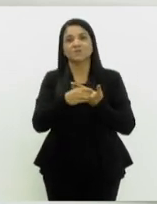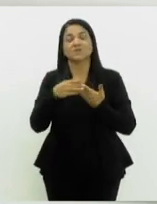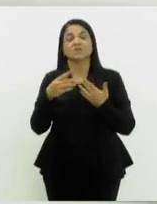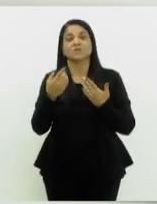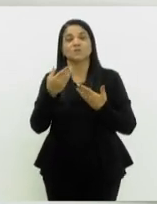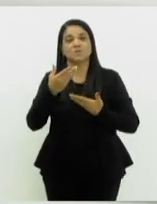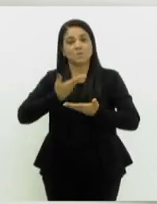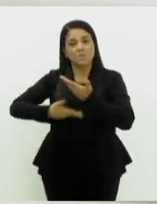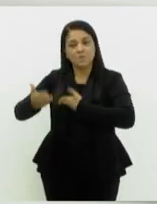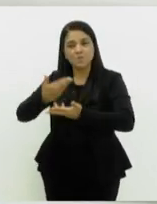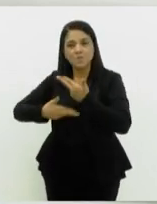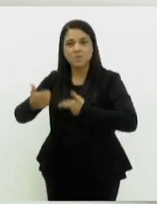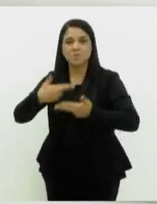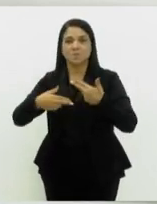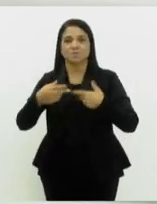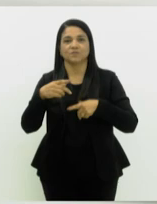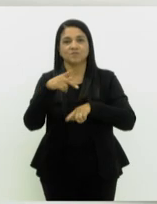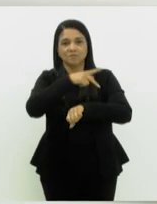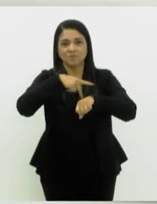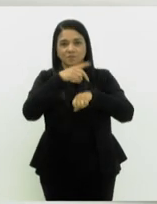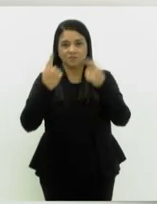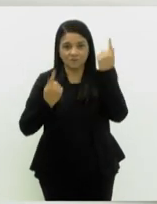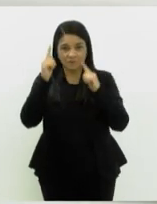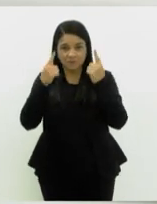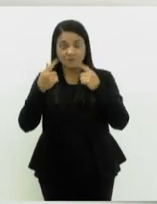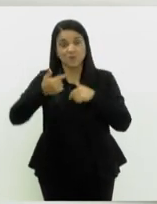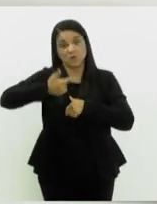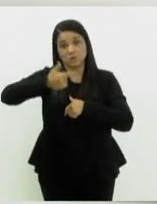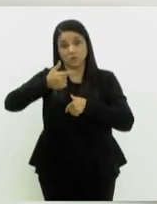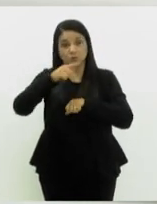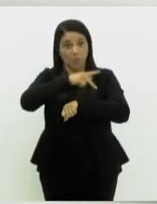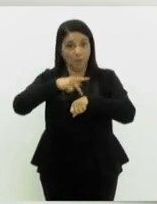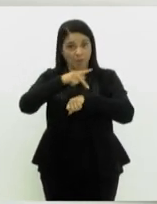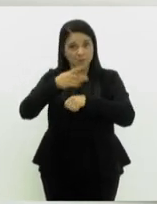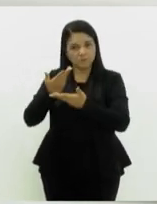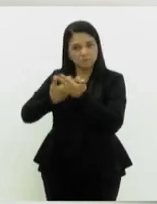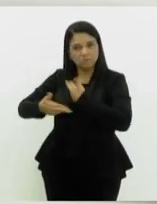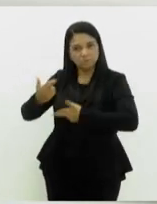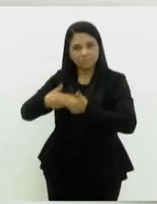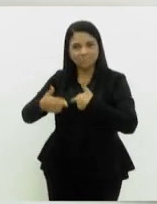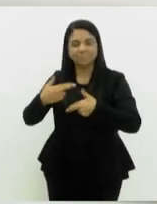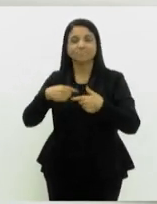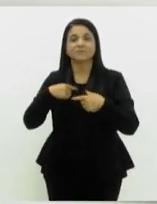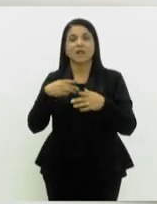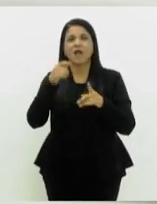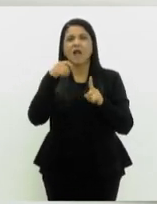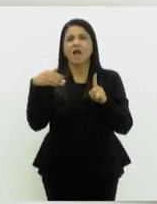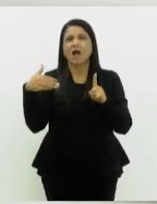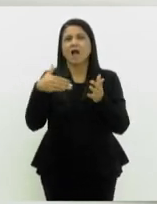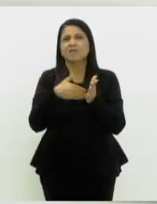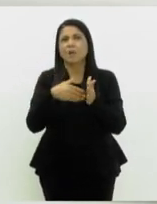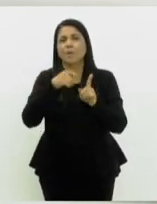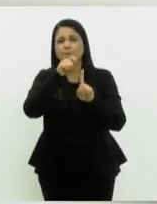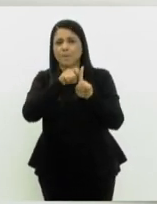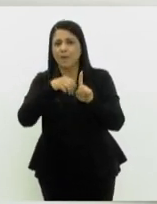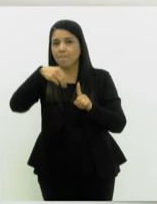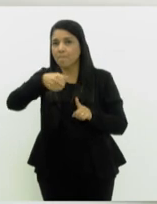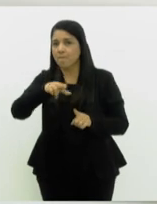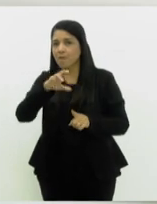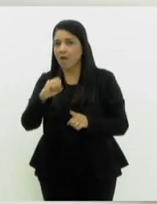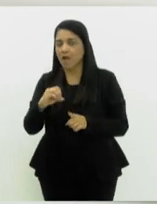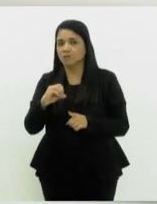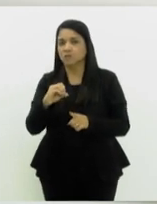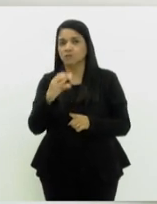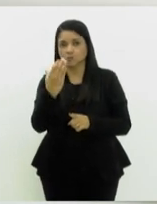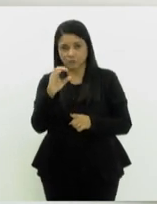Chile é o nosso segundo maior emissor de turistas internacionais e só esse ano, até o mês de março, já recebemos mais de 75